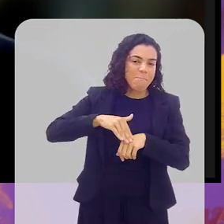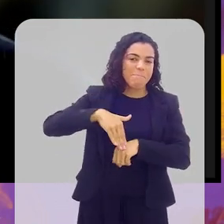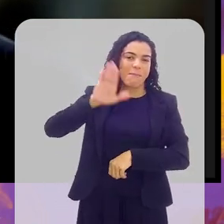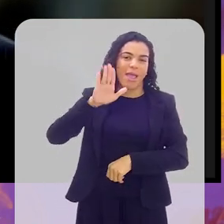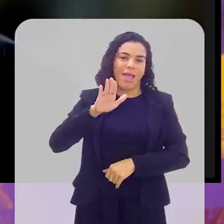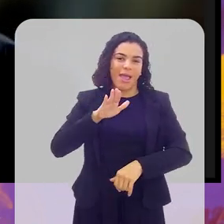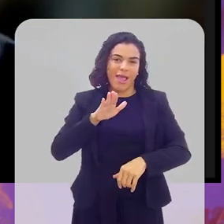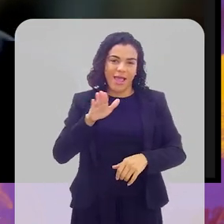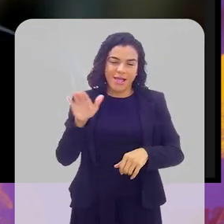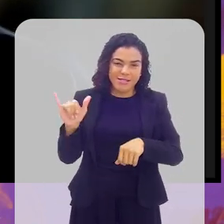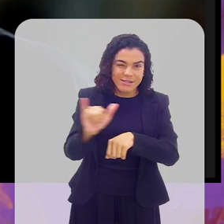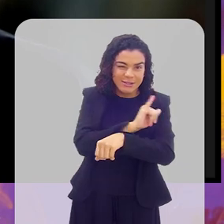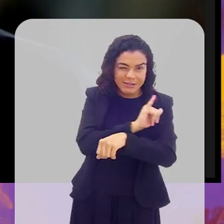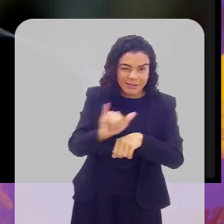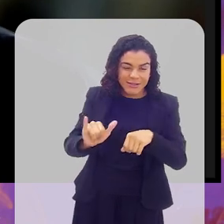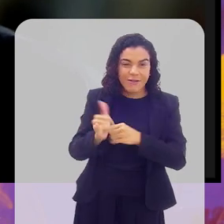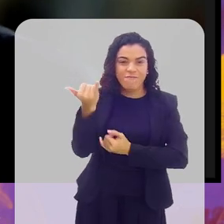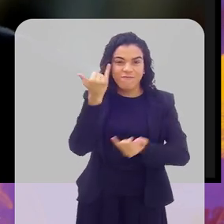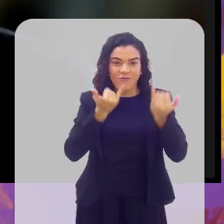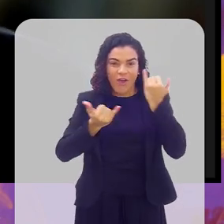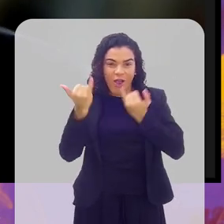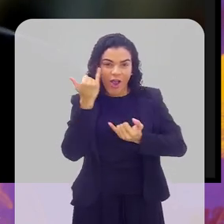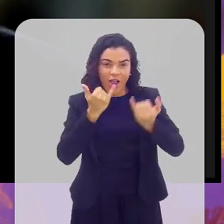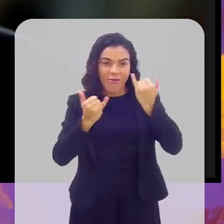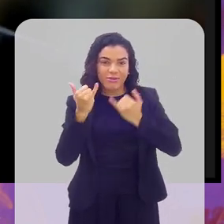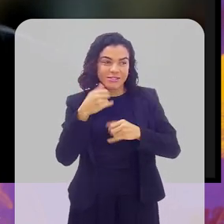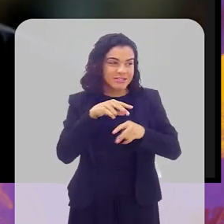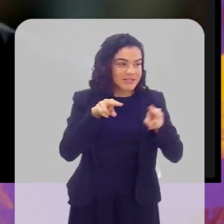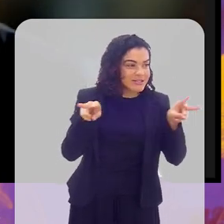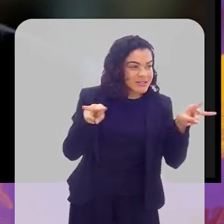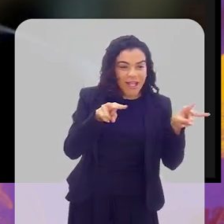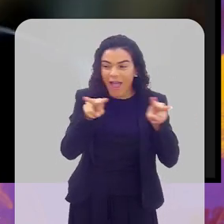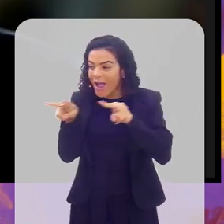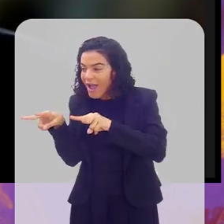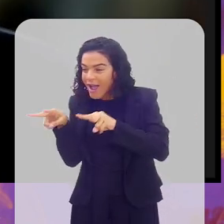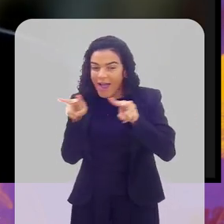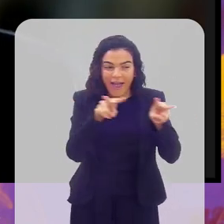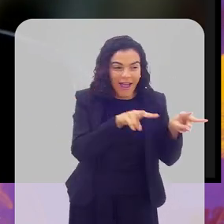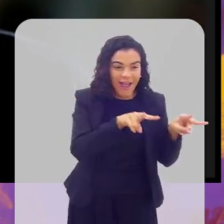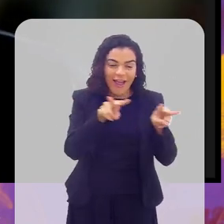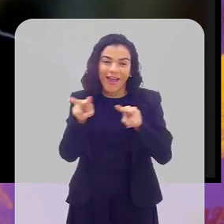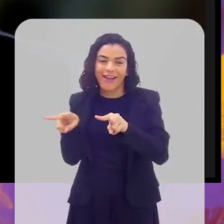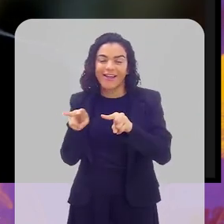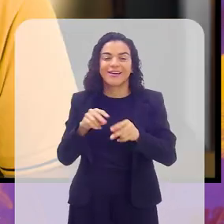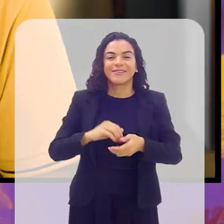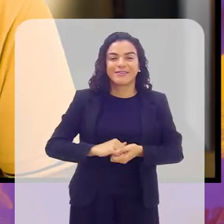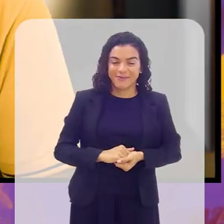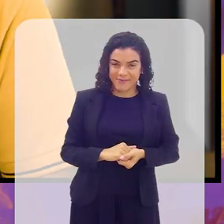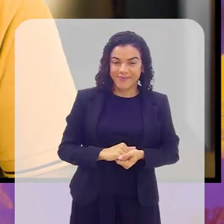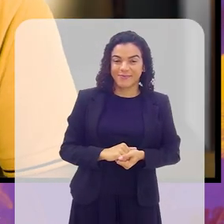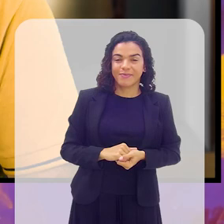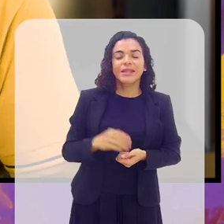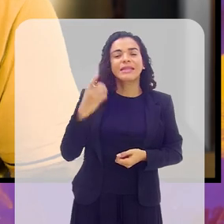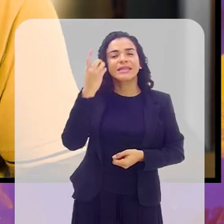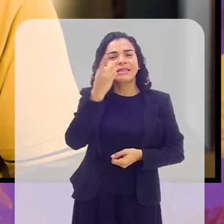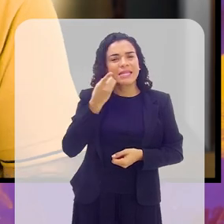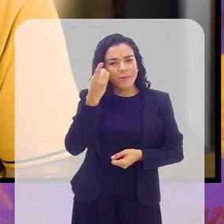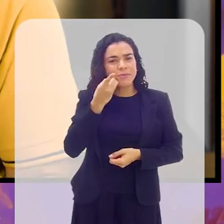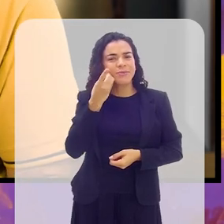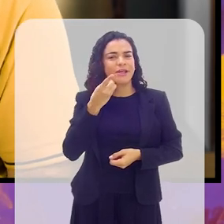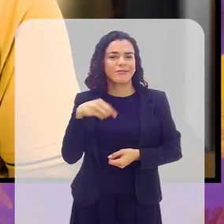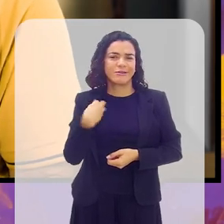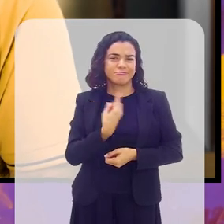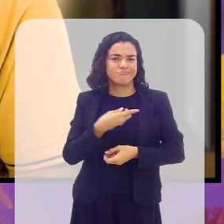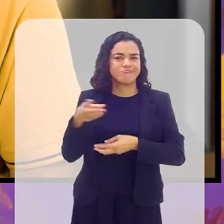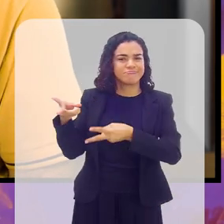assim, mais informação para a gente que está assistindo e gosta do esporte, né? E ama o Beach Tênis. Agora, deputado, a gente